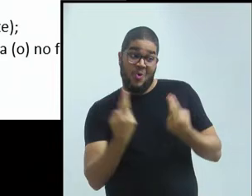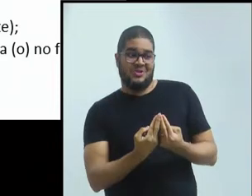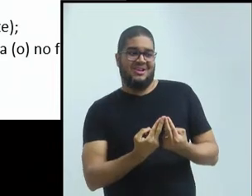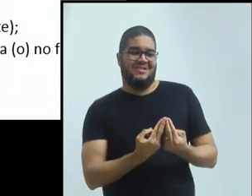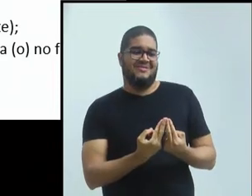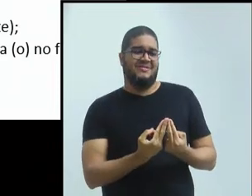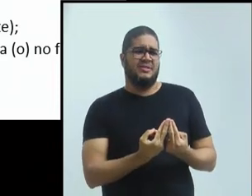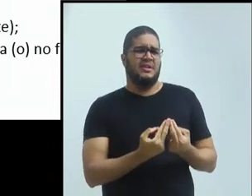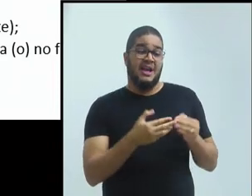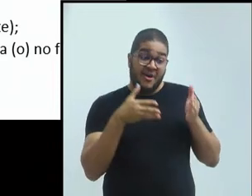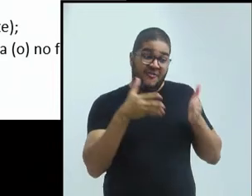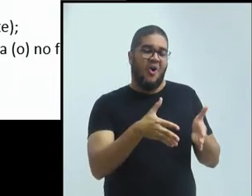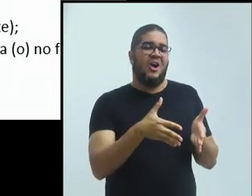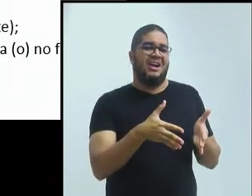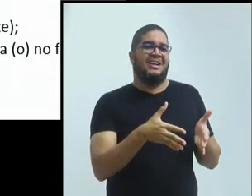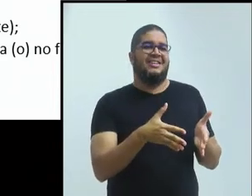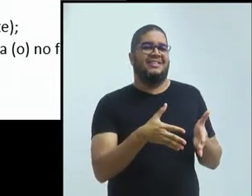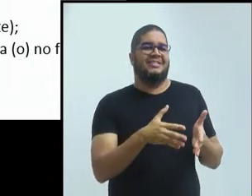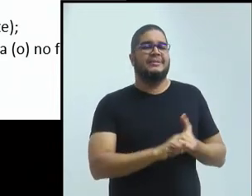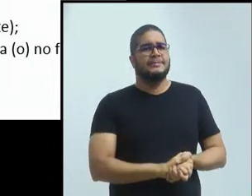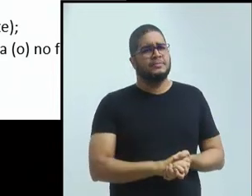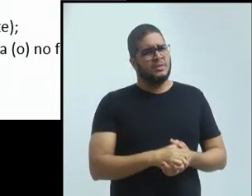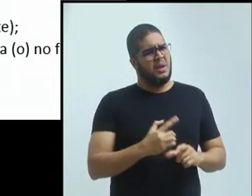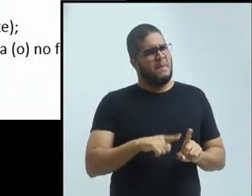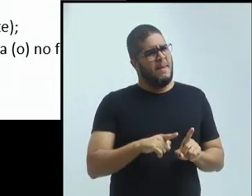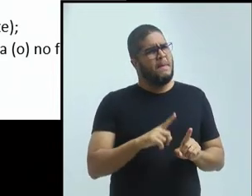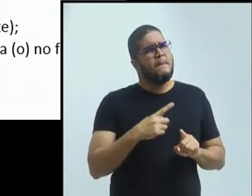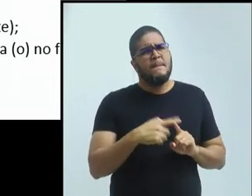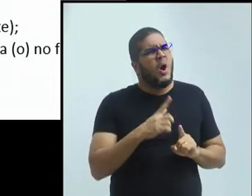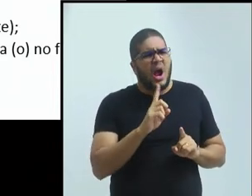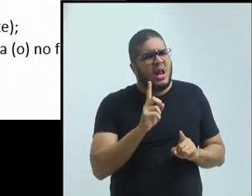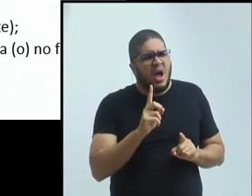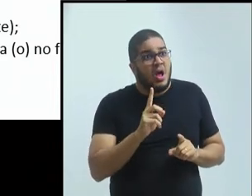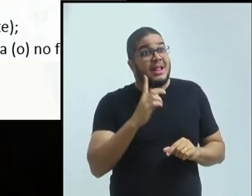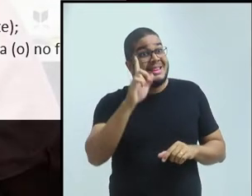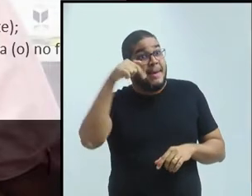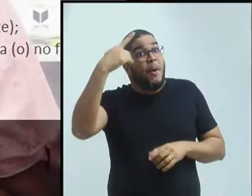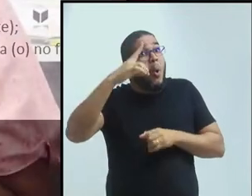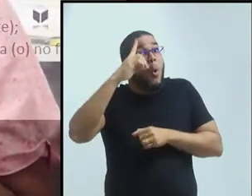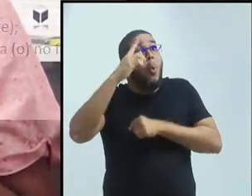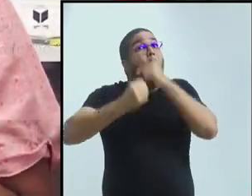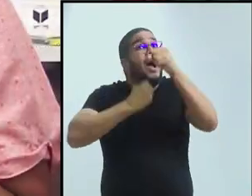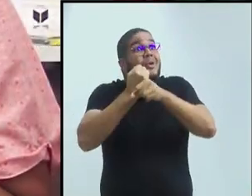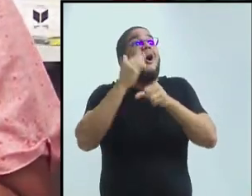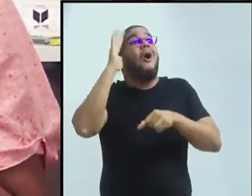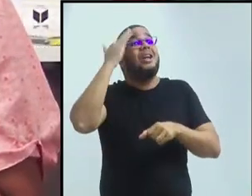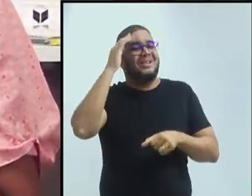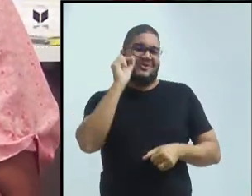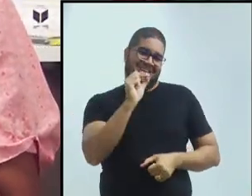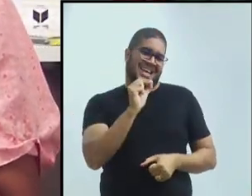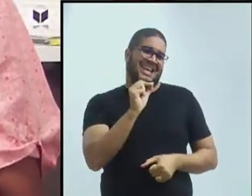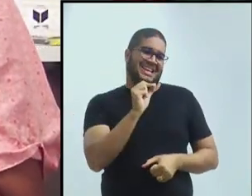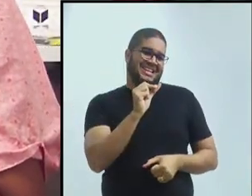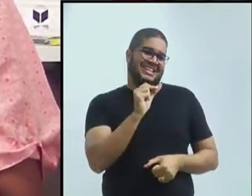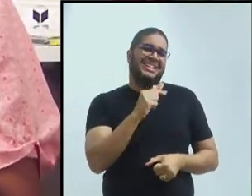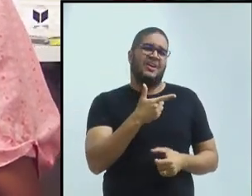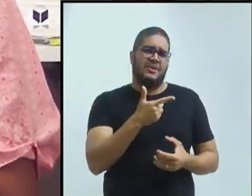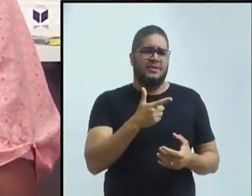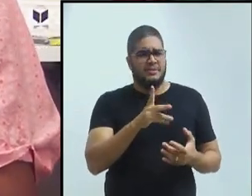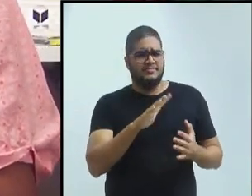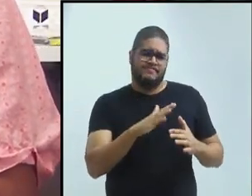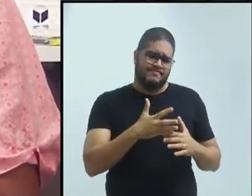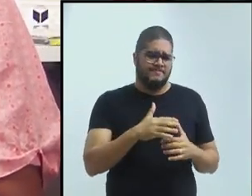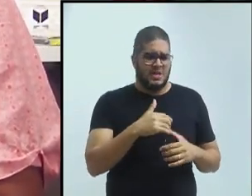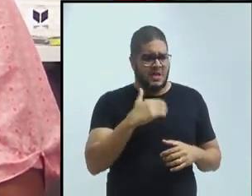acontecendo, mas as frases que ela usava na fala e na escrita eram, para mim, ambíguas, e eu fui